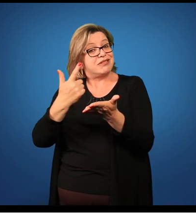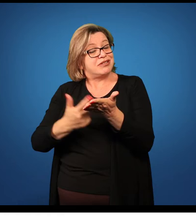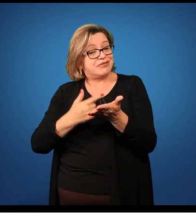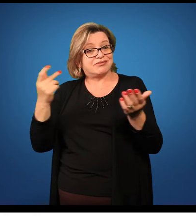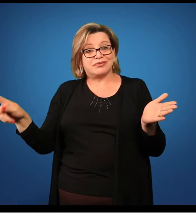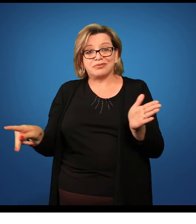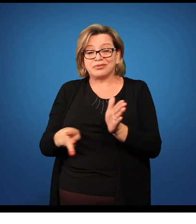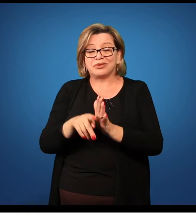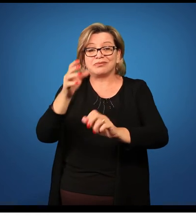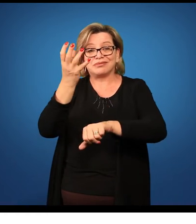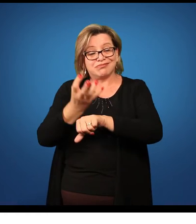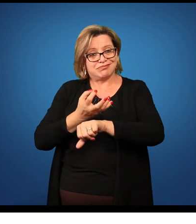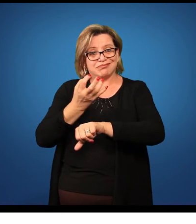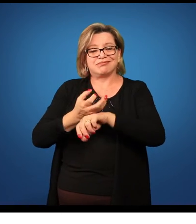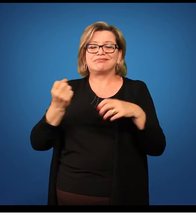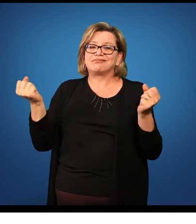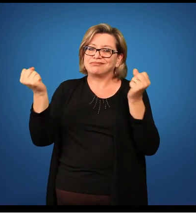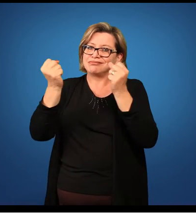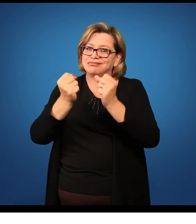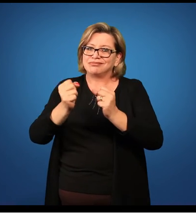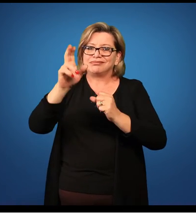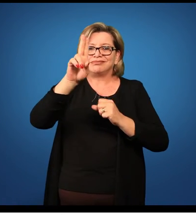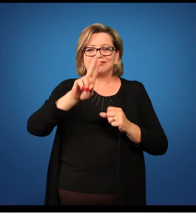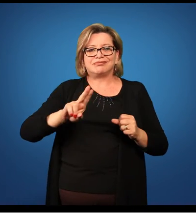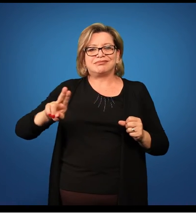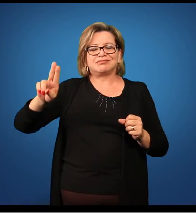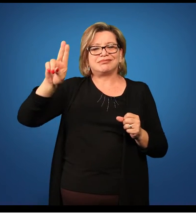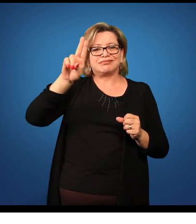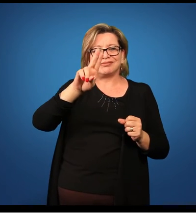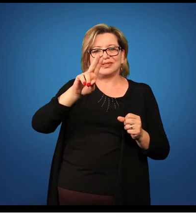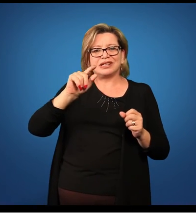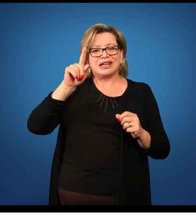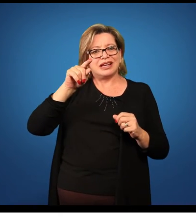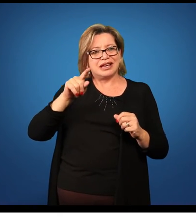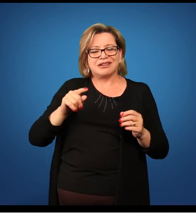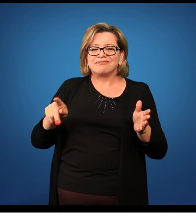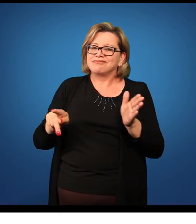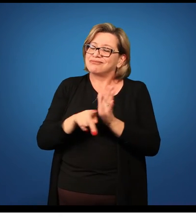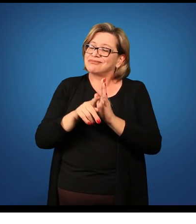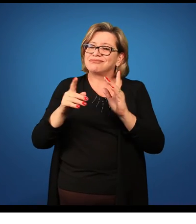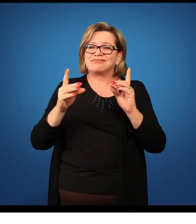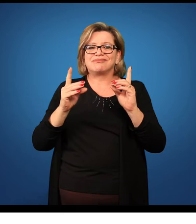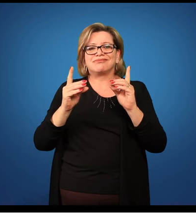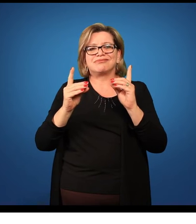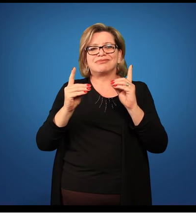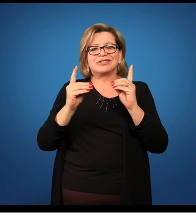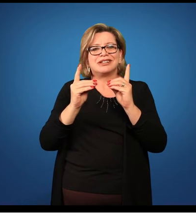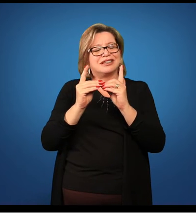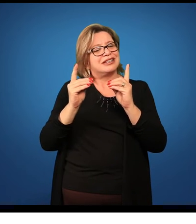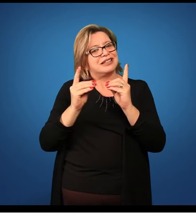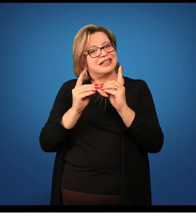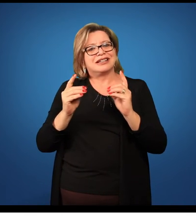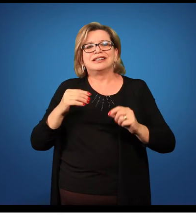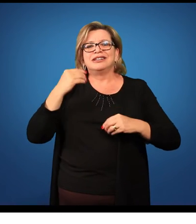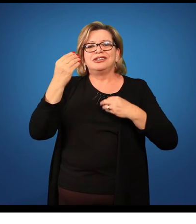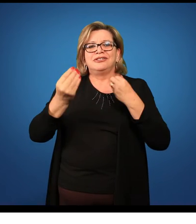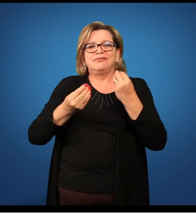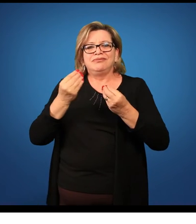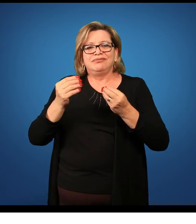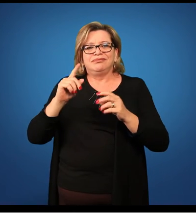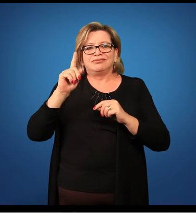disciplina, na escola, é um recurso didático. Então, aí vocês ficarão